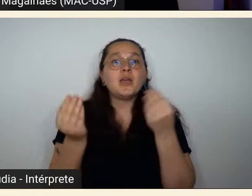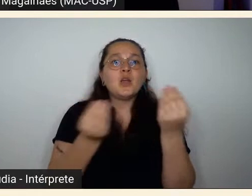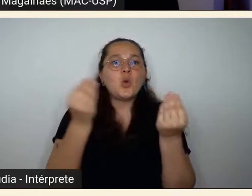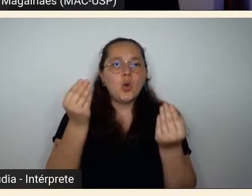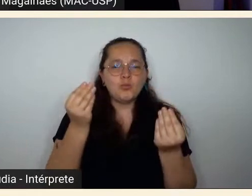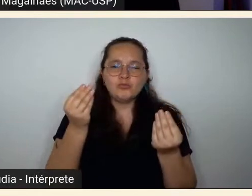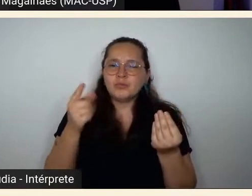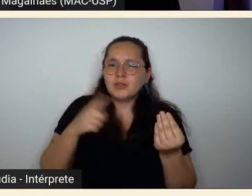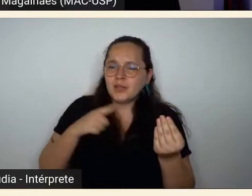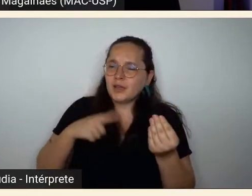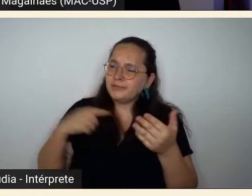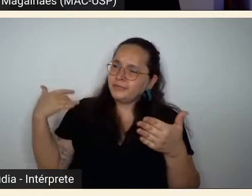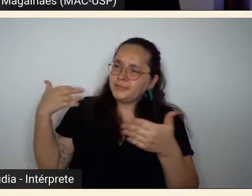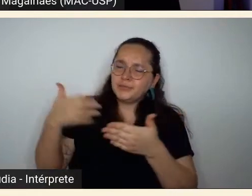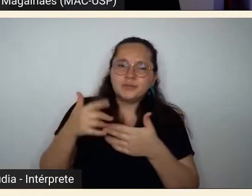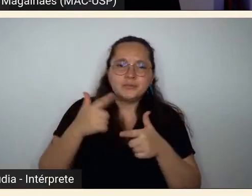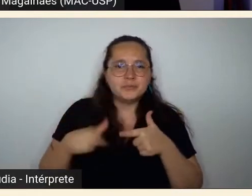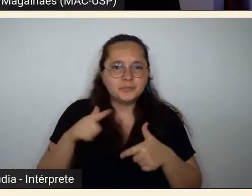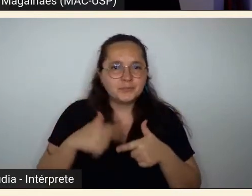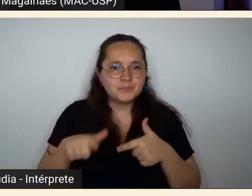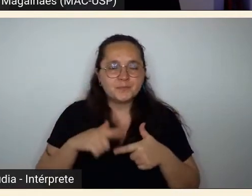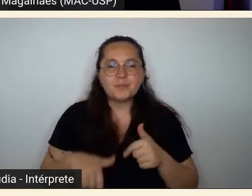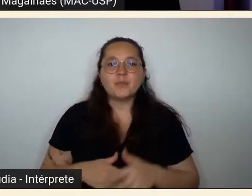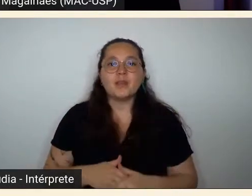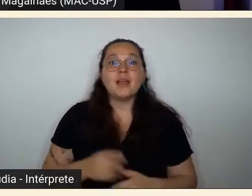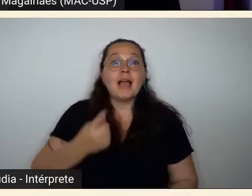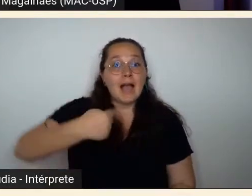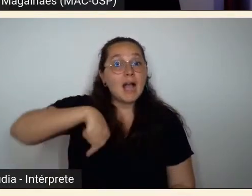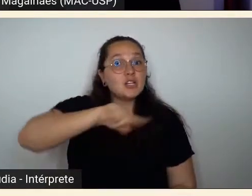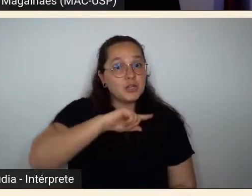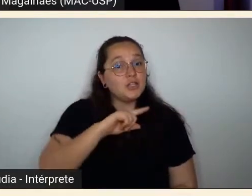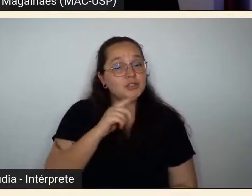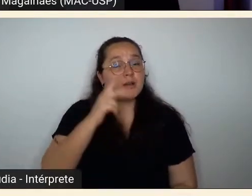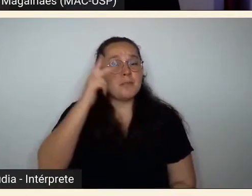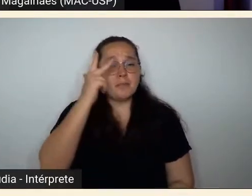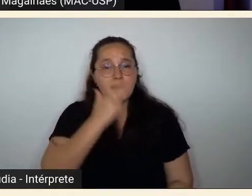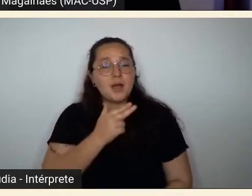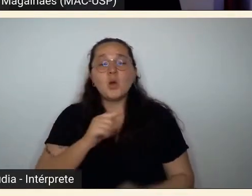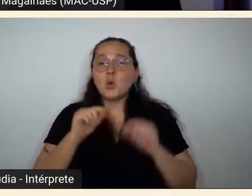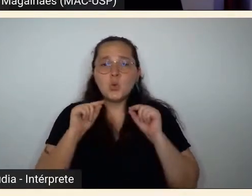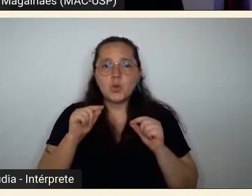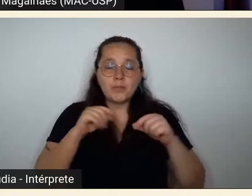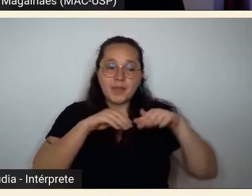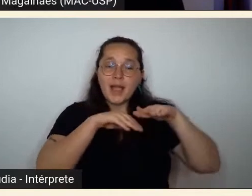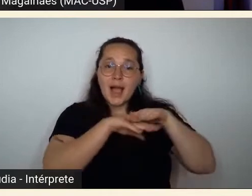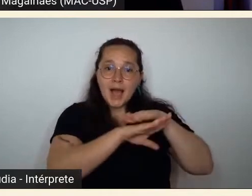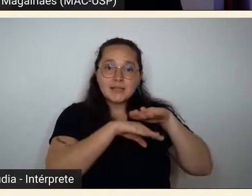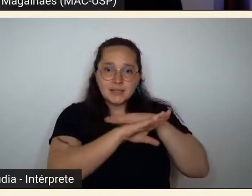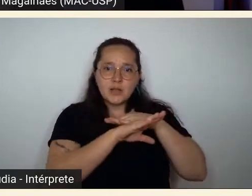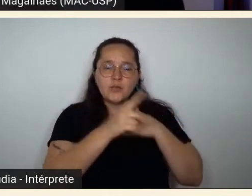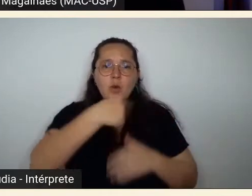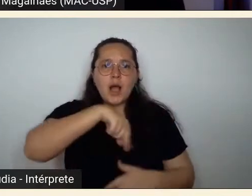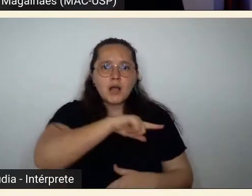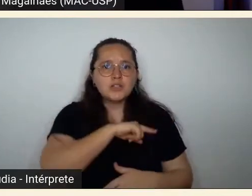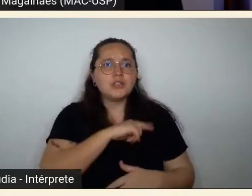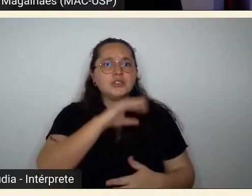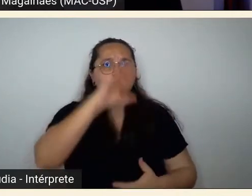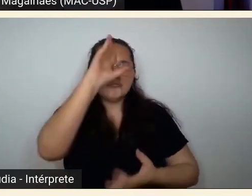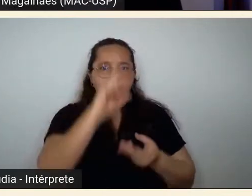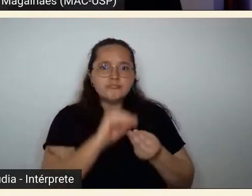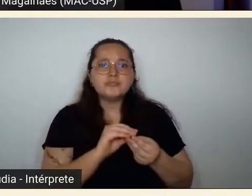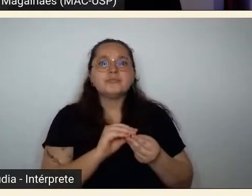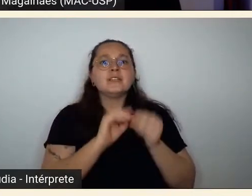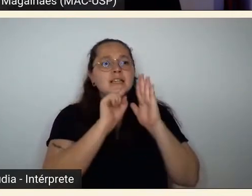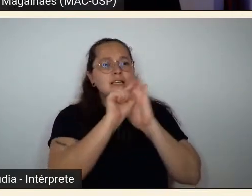Acreditamos que os nossos acervos, acreditamos que compreender e investigar a memória são utensílios